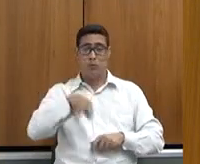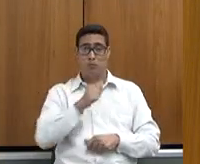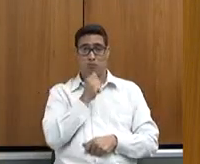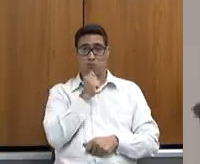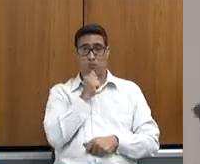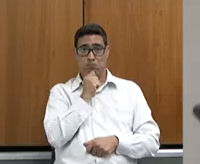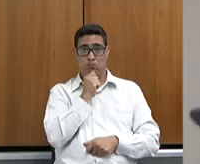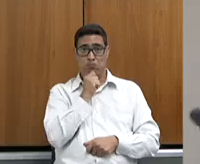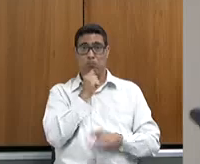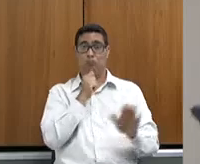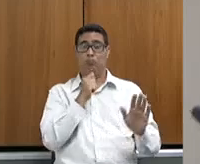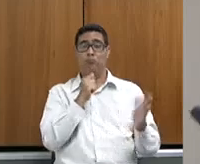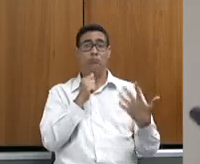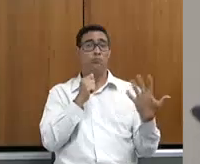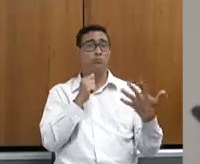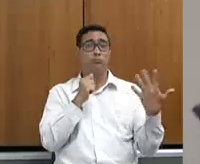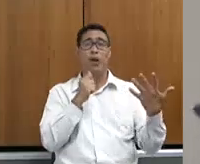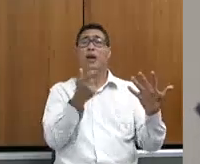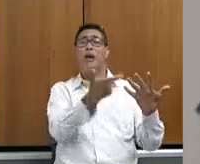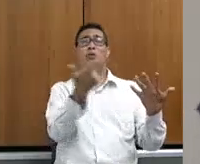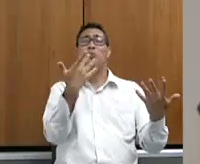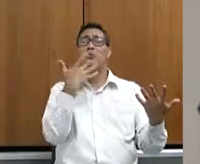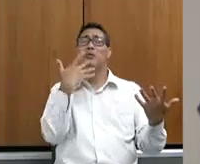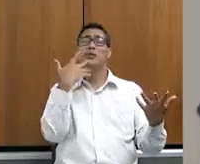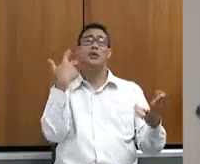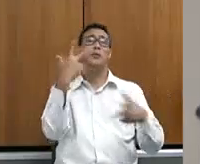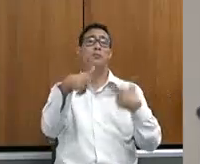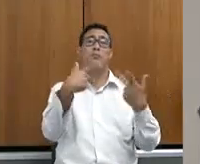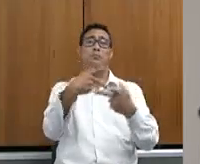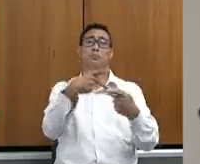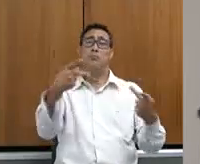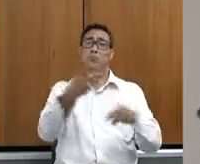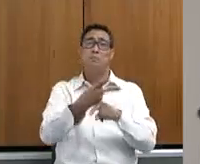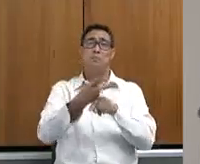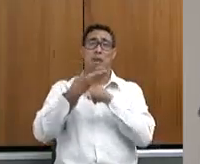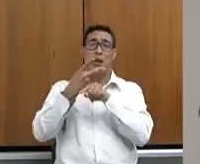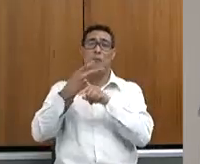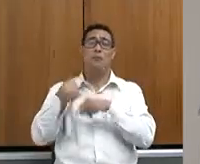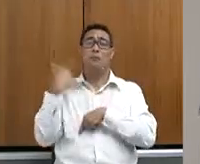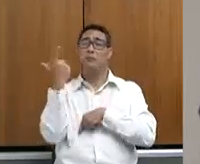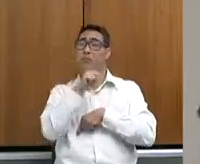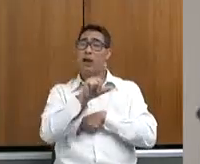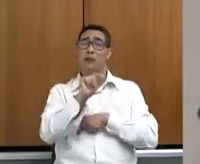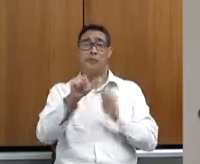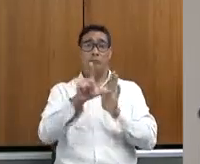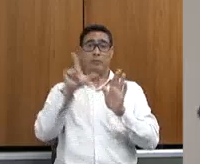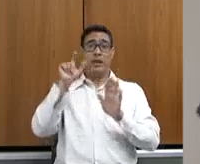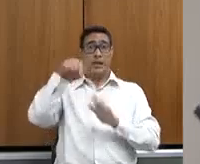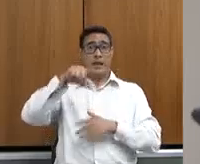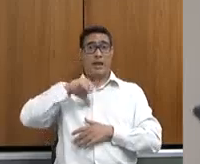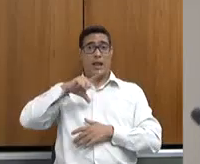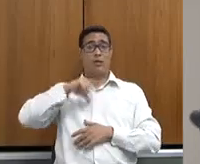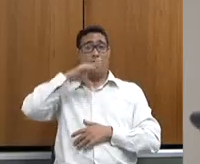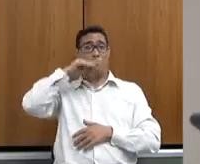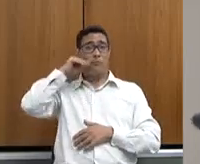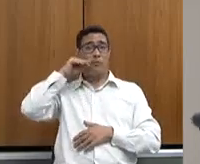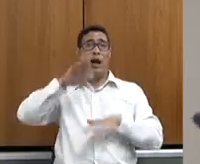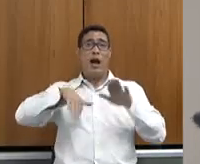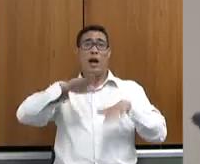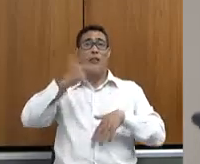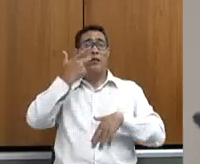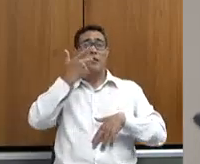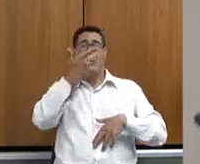prêmios conquistados, tem o profissional ali. Às vezes, eu vejo na educação, o povo faz uma propaganda da